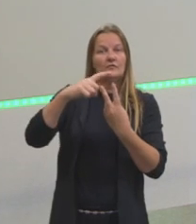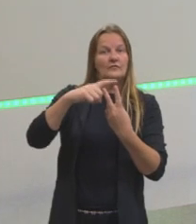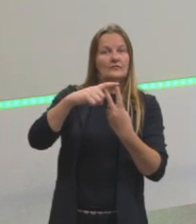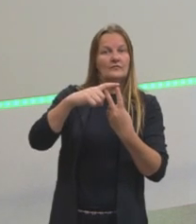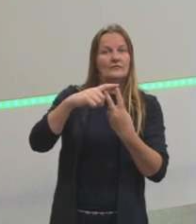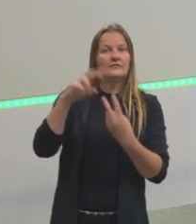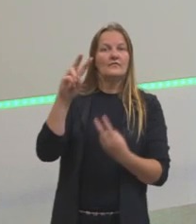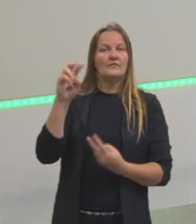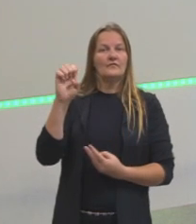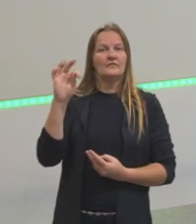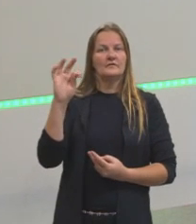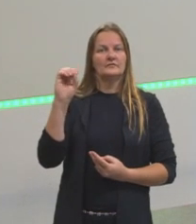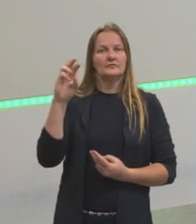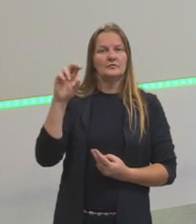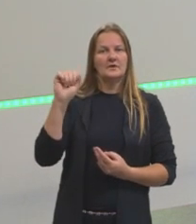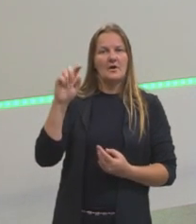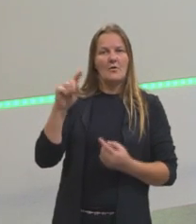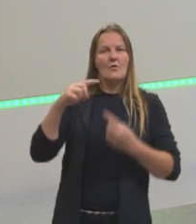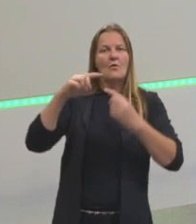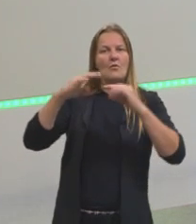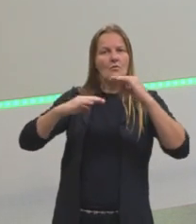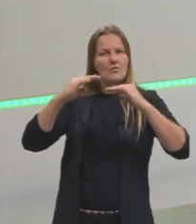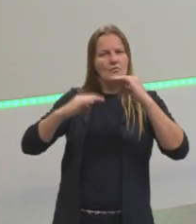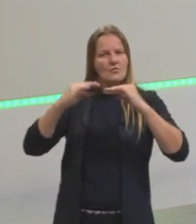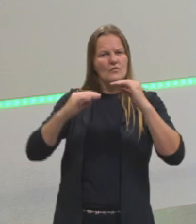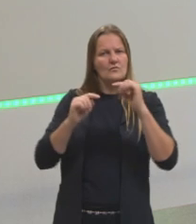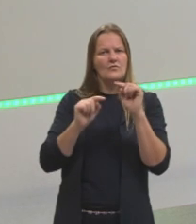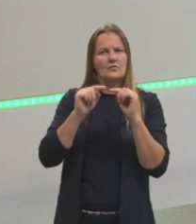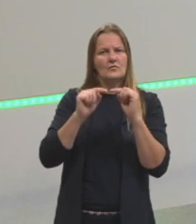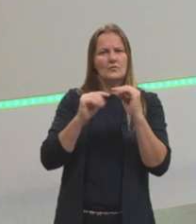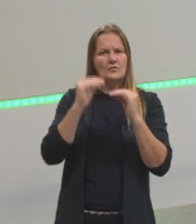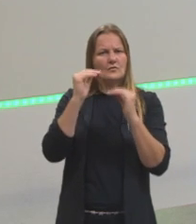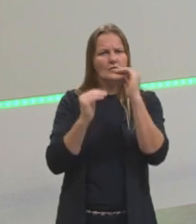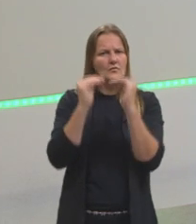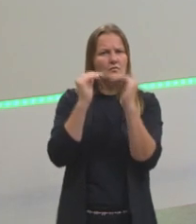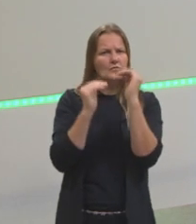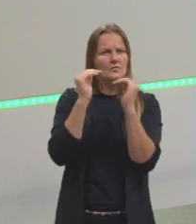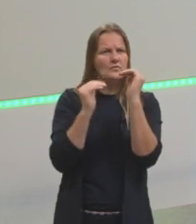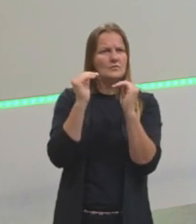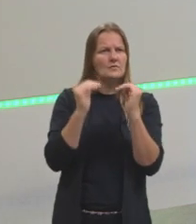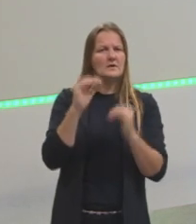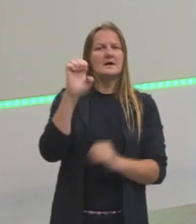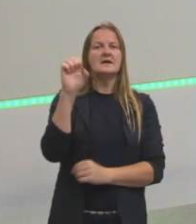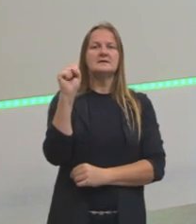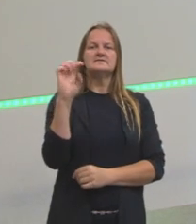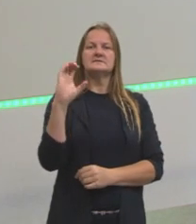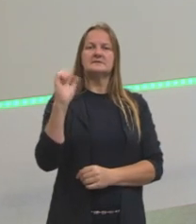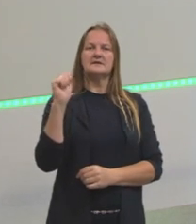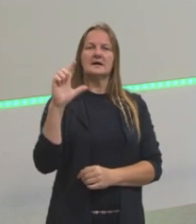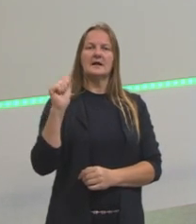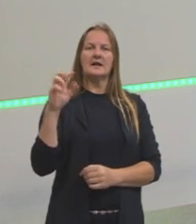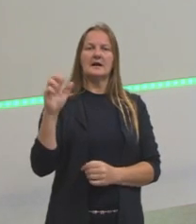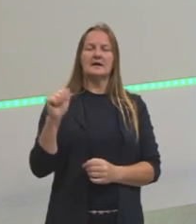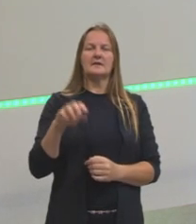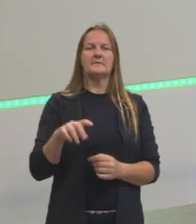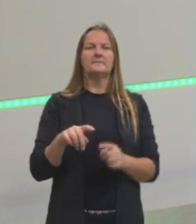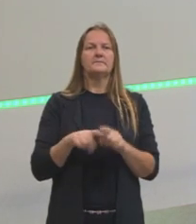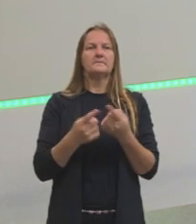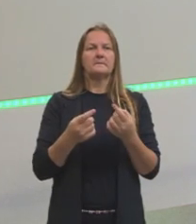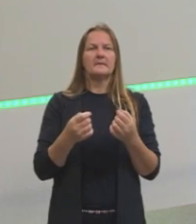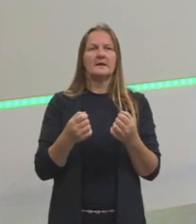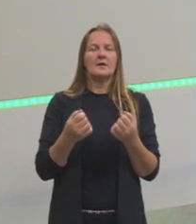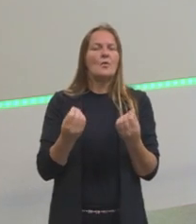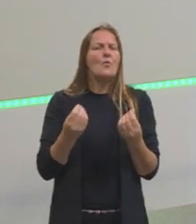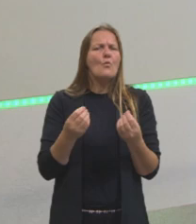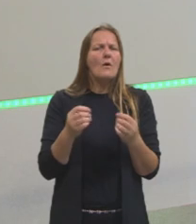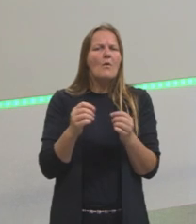coisas, tá? Em grandeza escalar, vocês lembram, a gente falou que somente o tamanho dessa grandeza